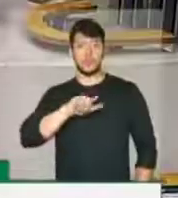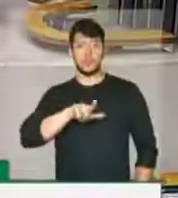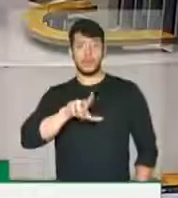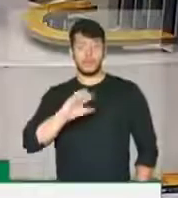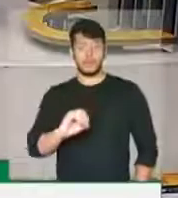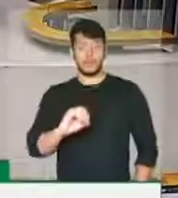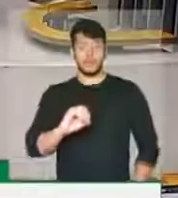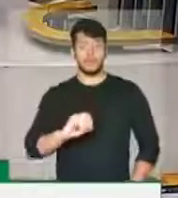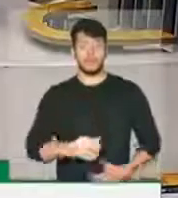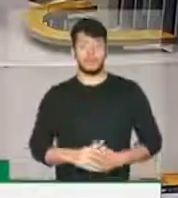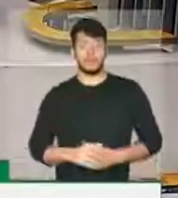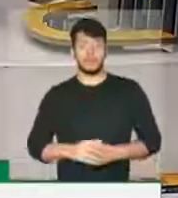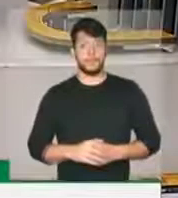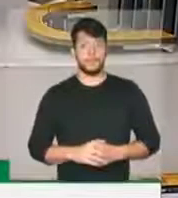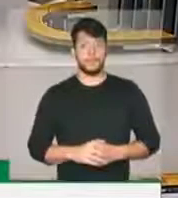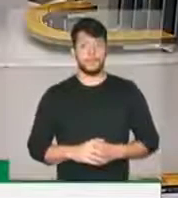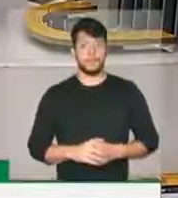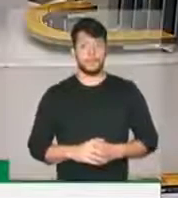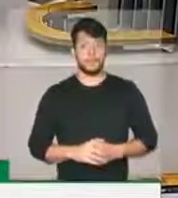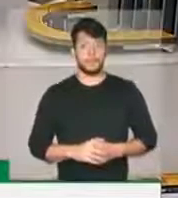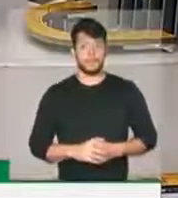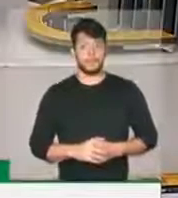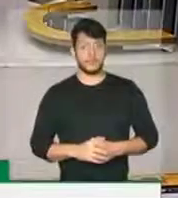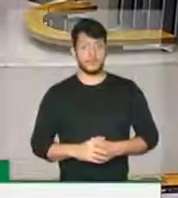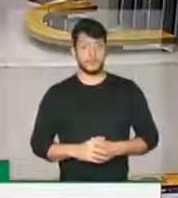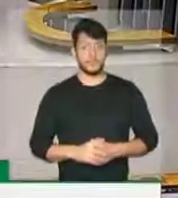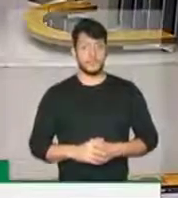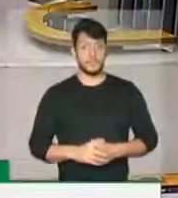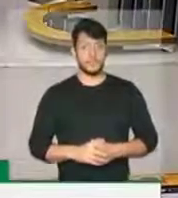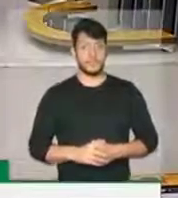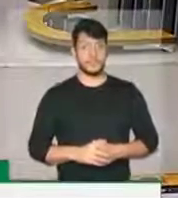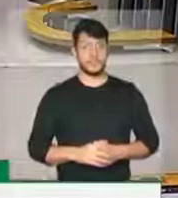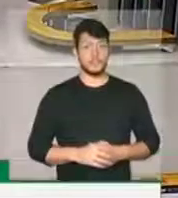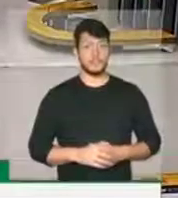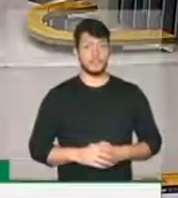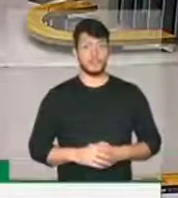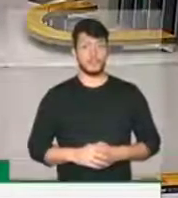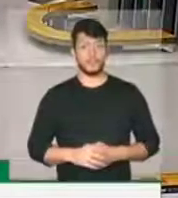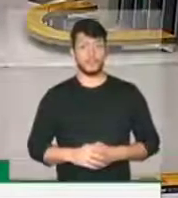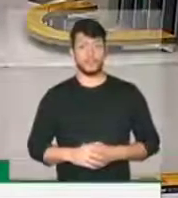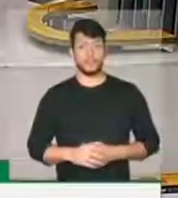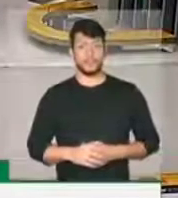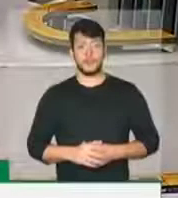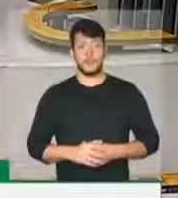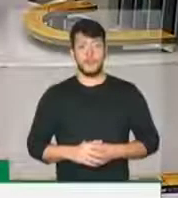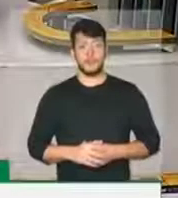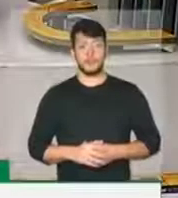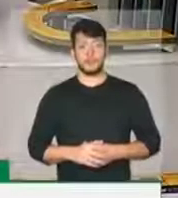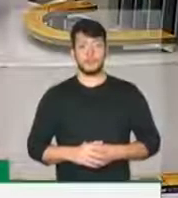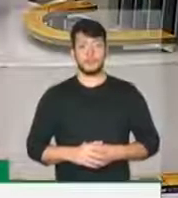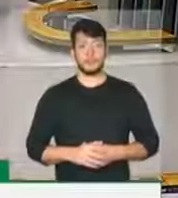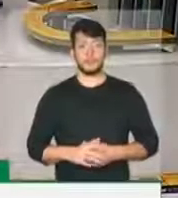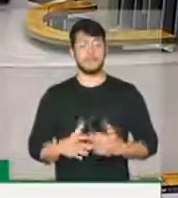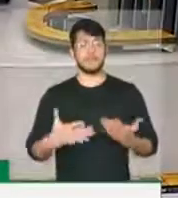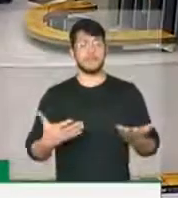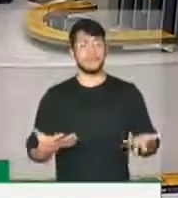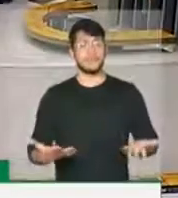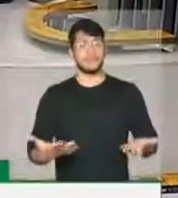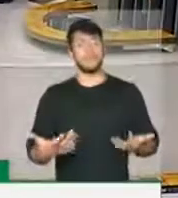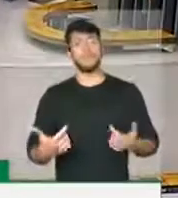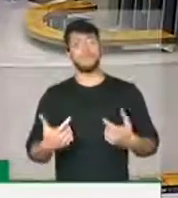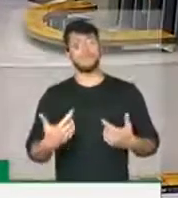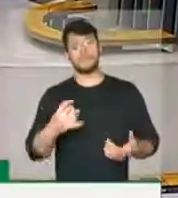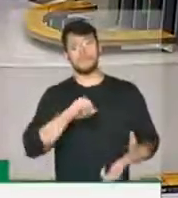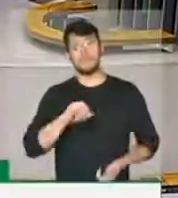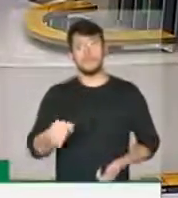Apenas um minuto, deputado Paes Landinho, o senhor já vai poder fazer o seu grande expediente. Obrigado, presidente Cristonieto, deputada. Eu quero dizer